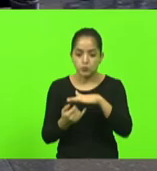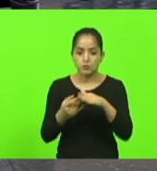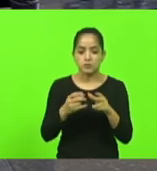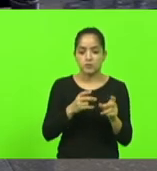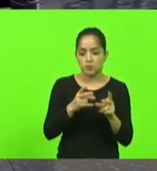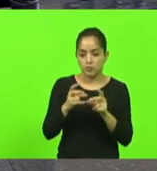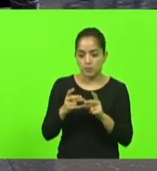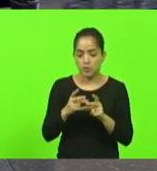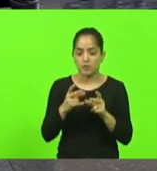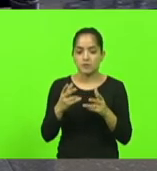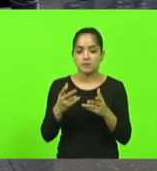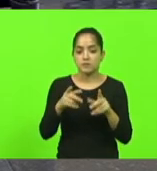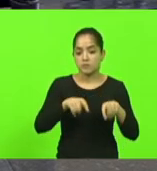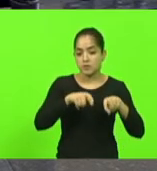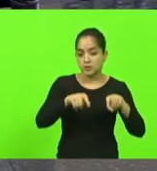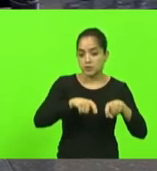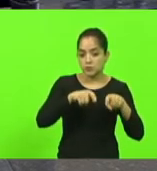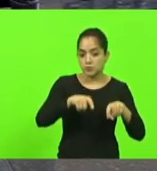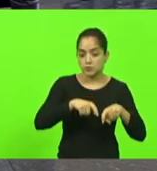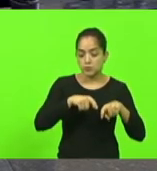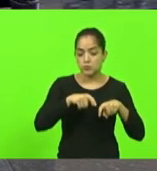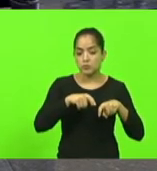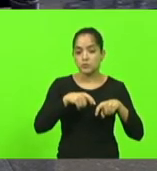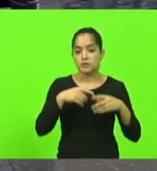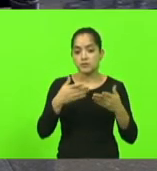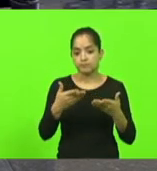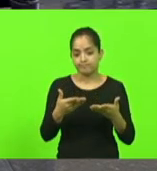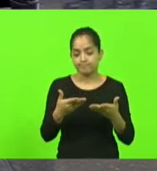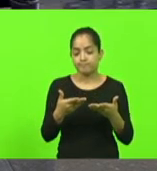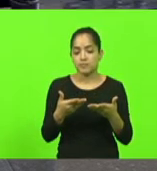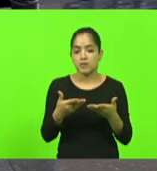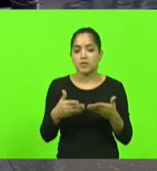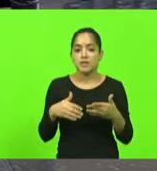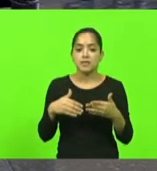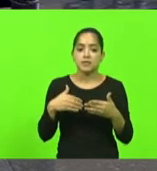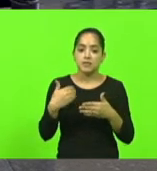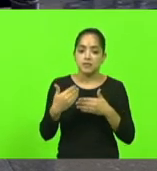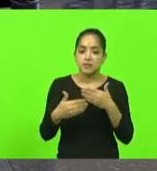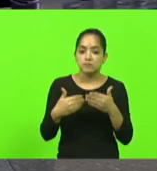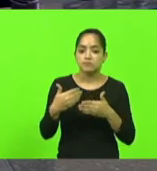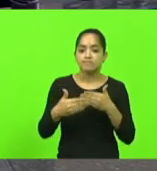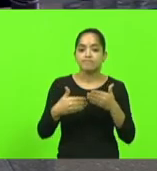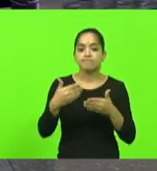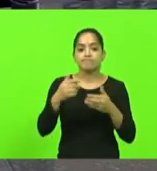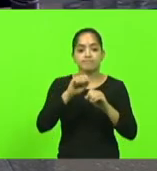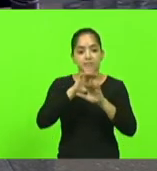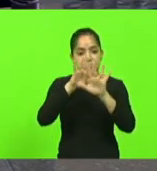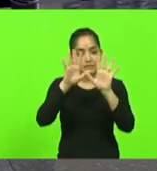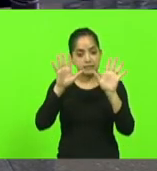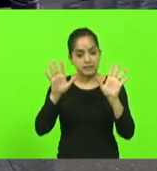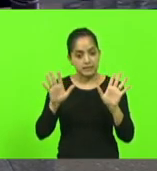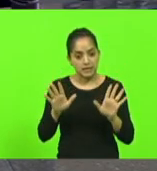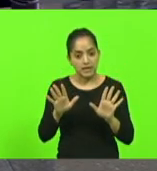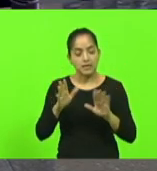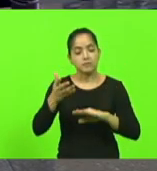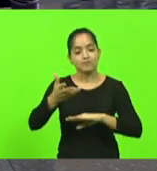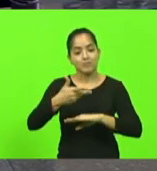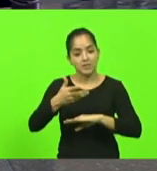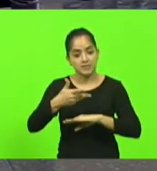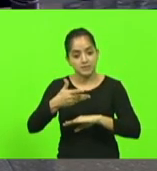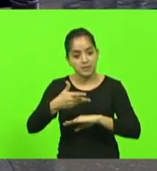na agricultura que as coisas possam ser mais transparentes mais ágeis